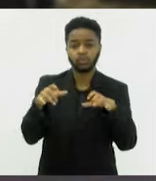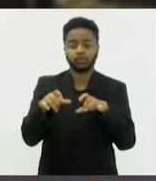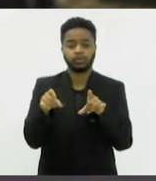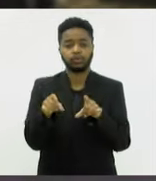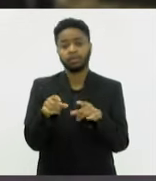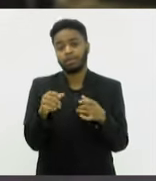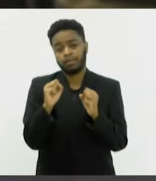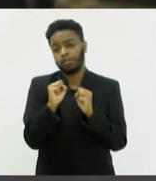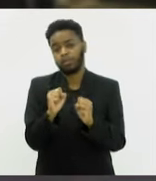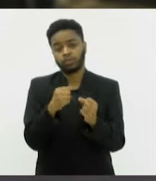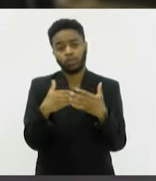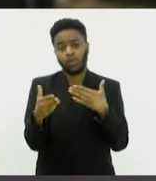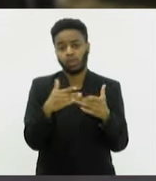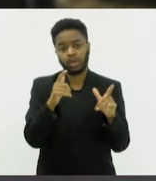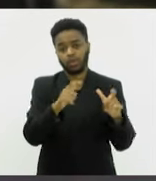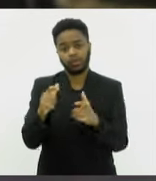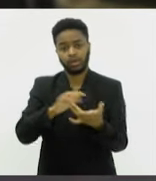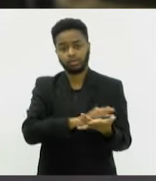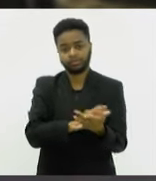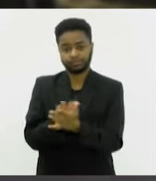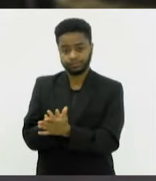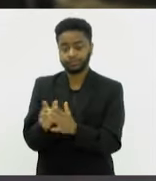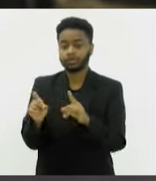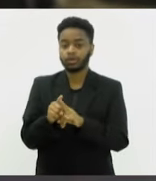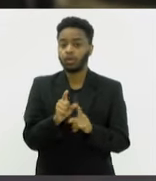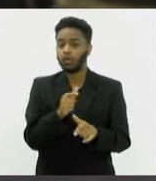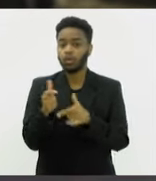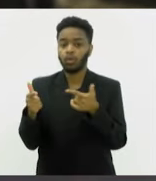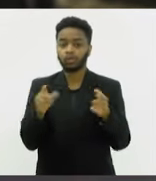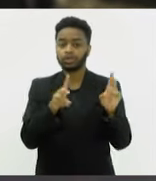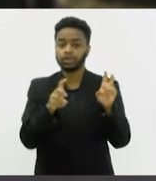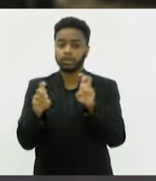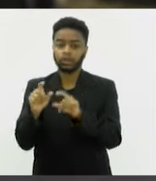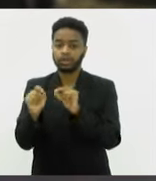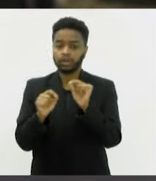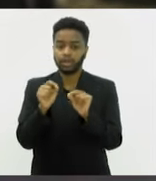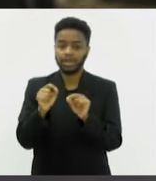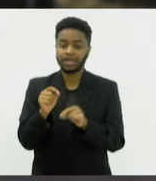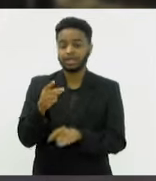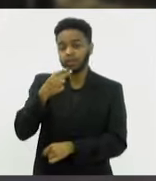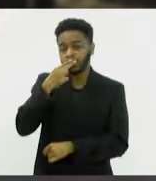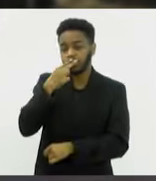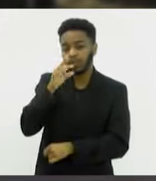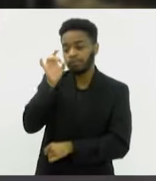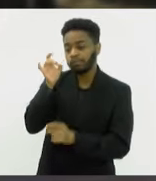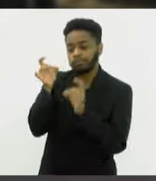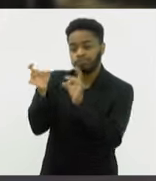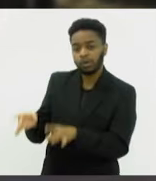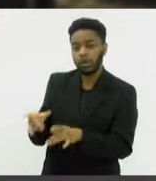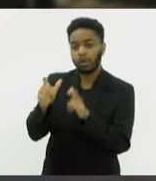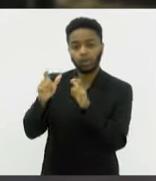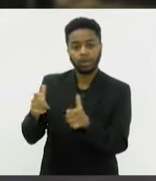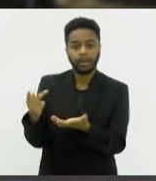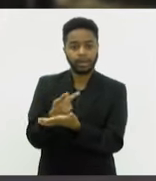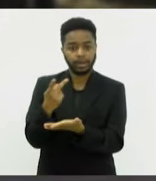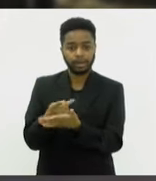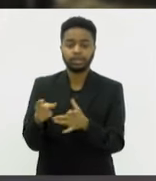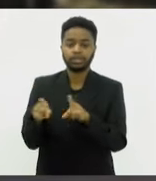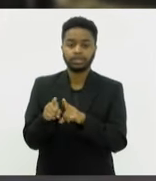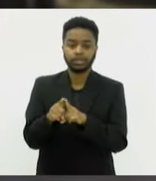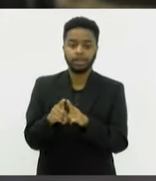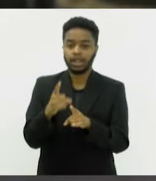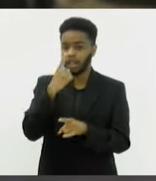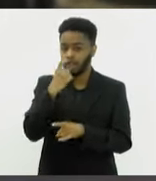destruir qualquer ecossistema. Outras causas comuns são as guimbas de cigarro em locais inapropriados, a queima de lixo